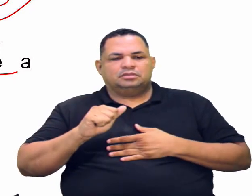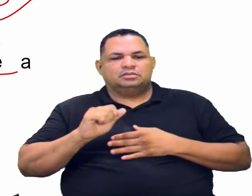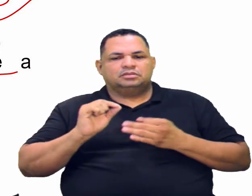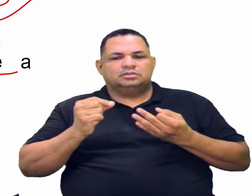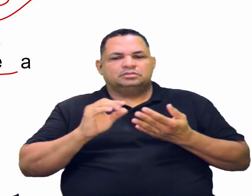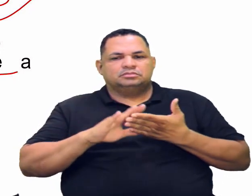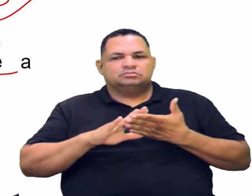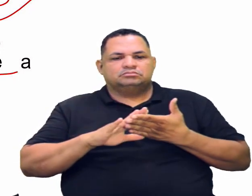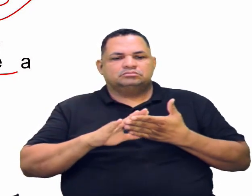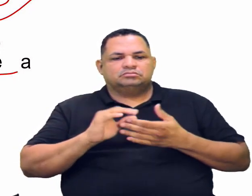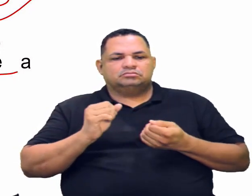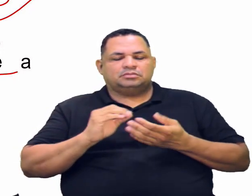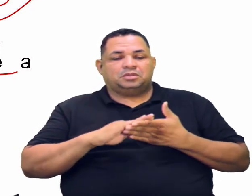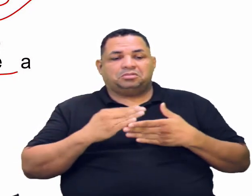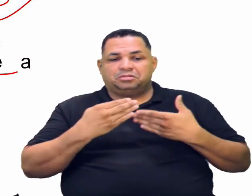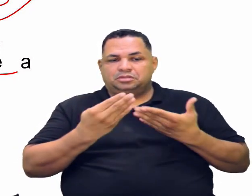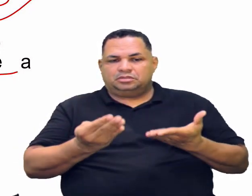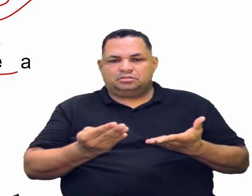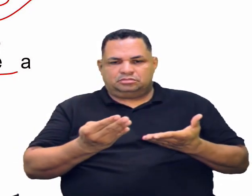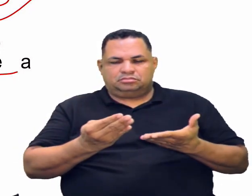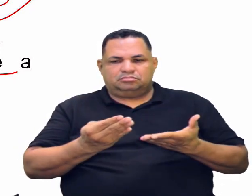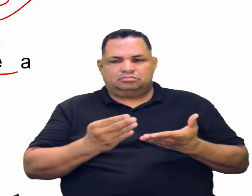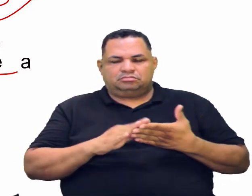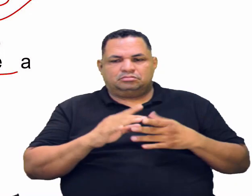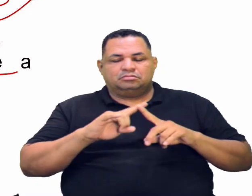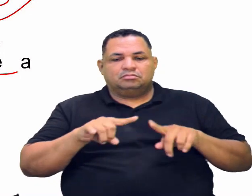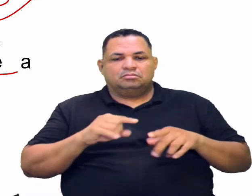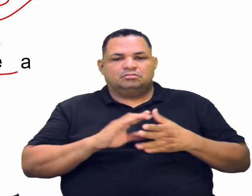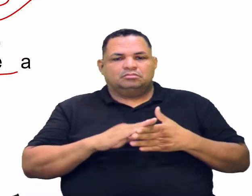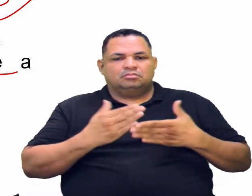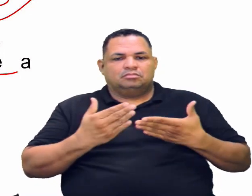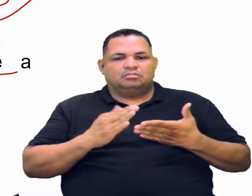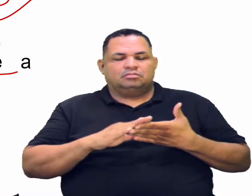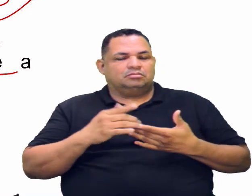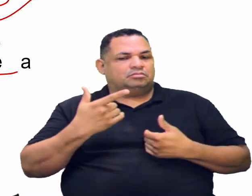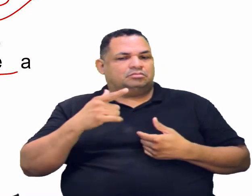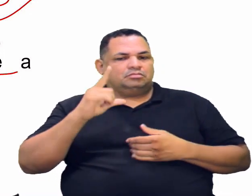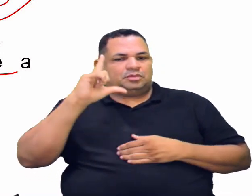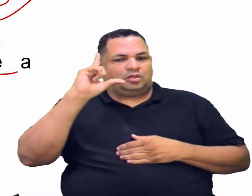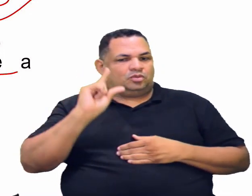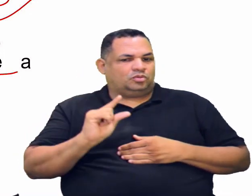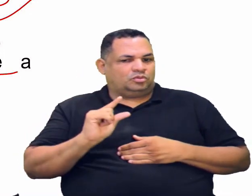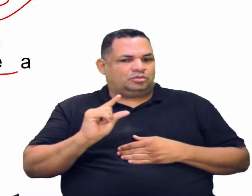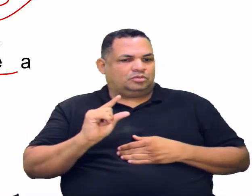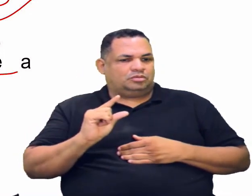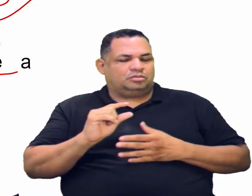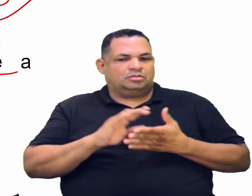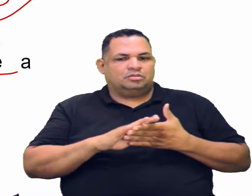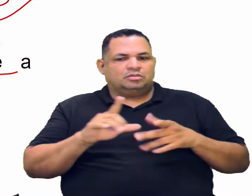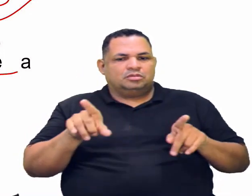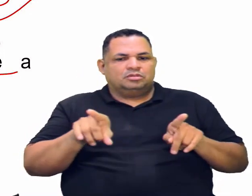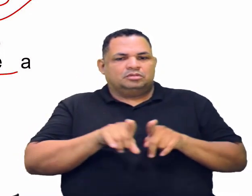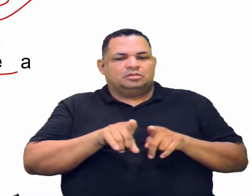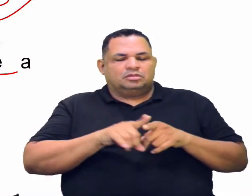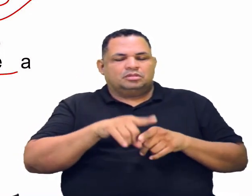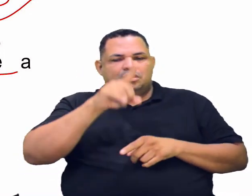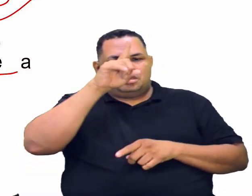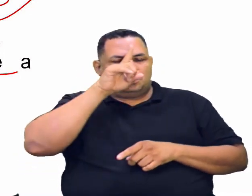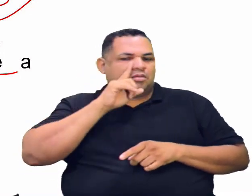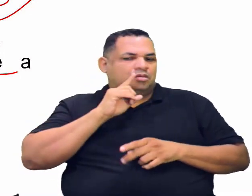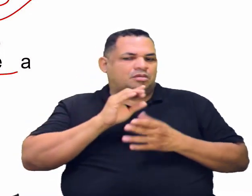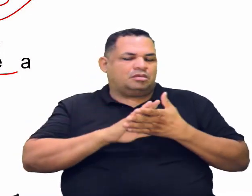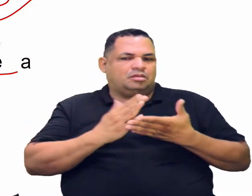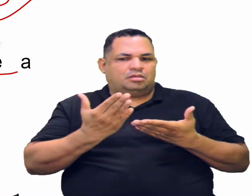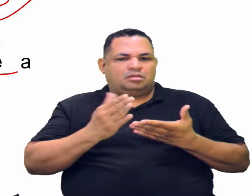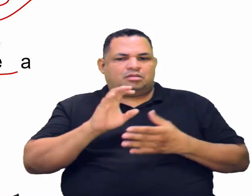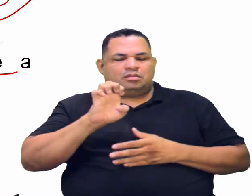propanona foi fornecida? Foi. Porém, ele não sofreu redução. Ele sofreu oxidação. Então, a